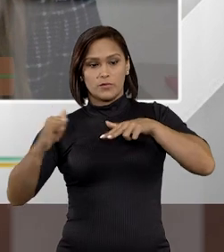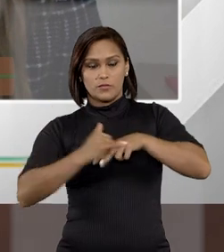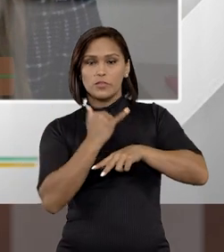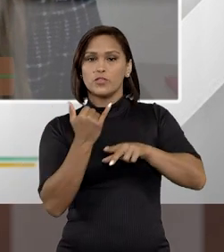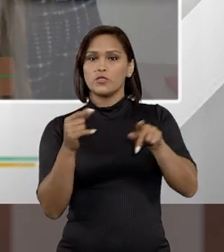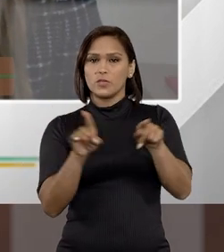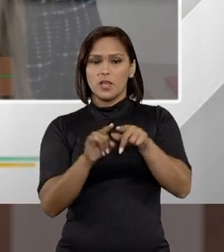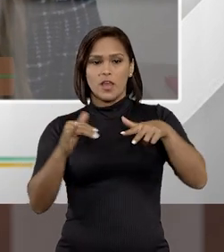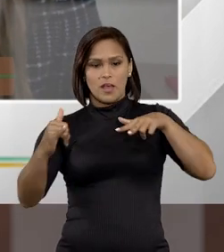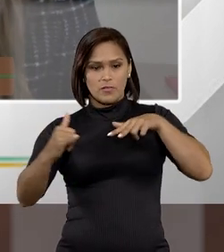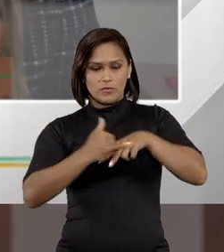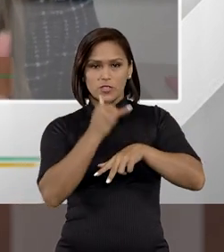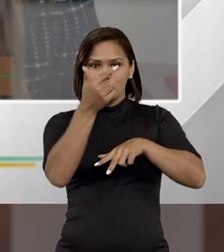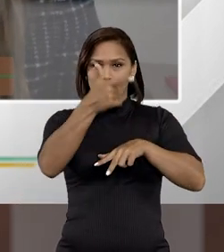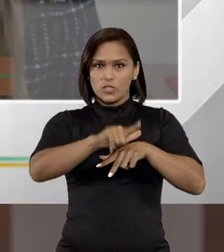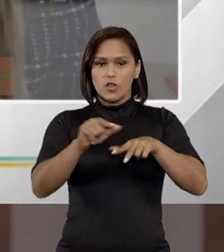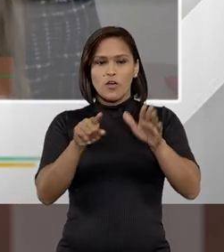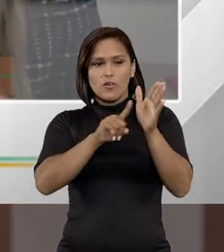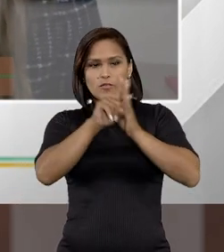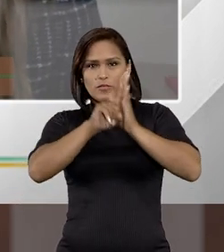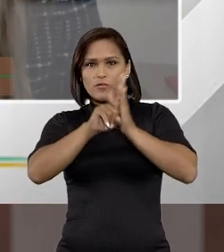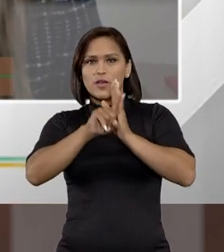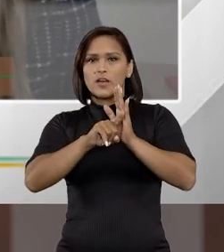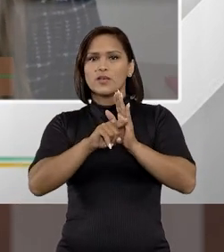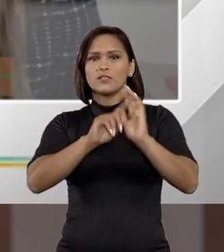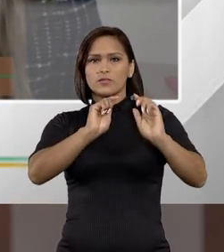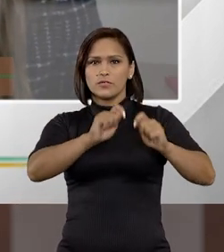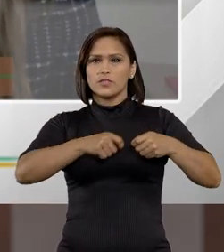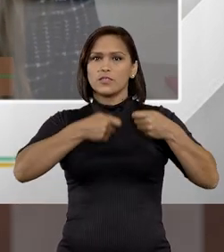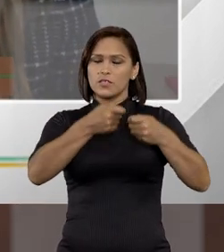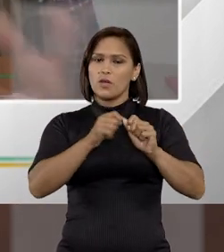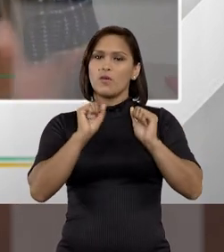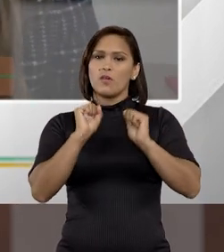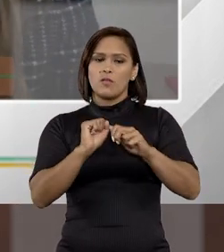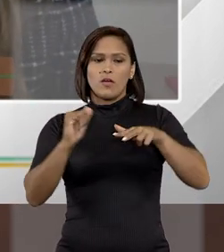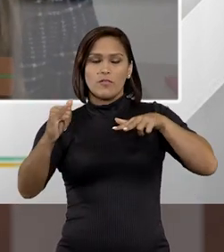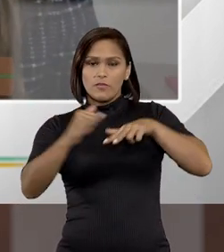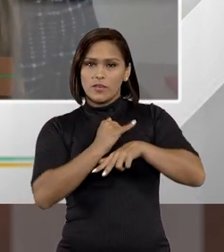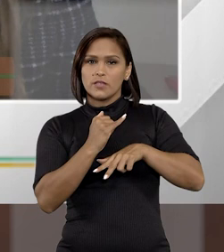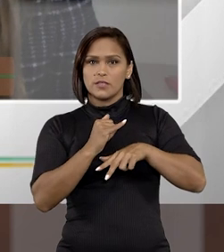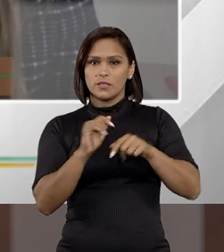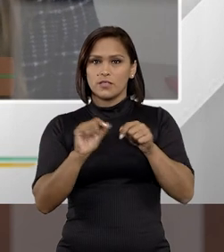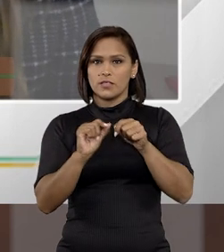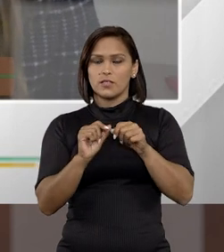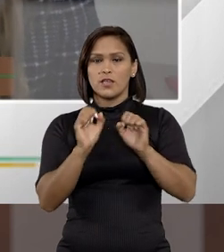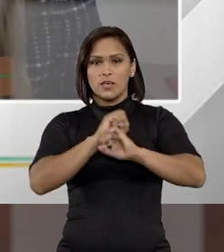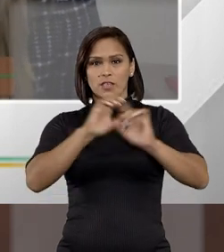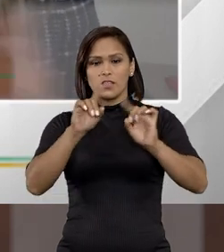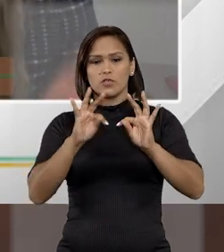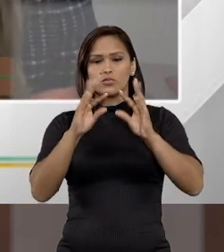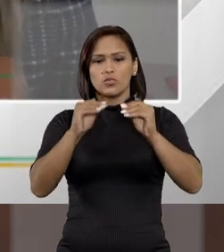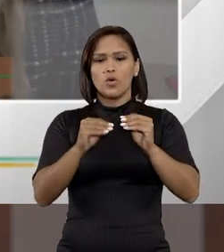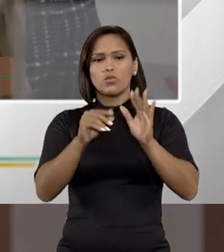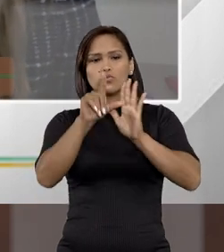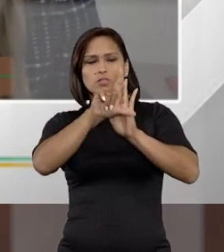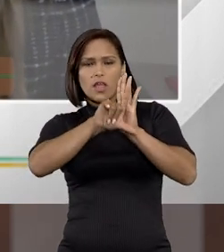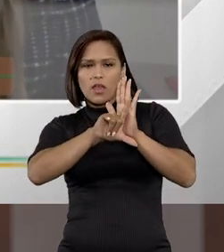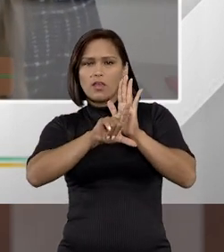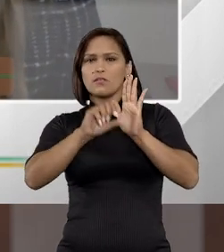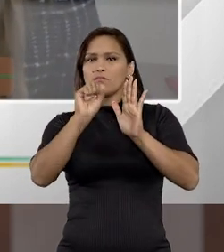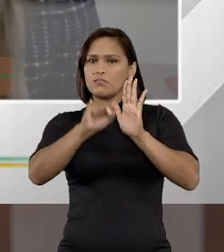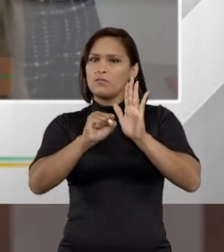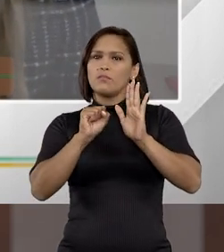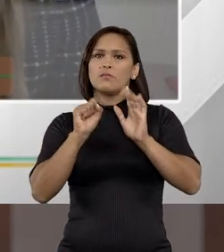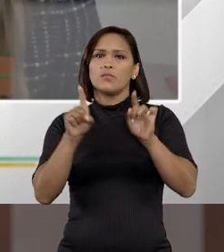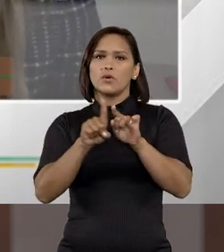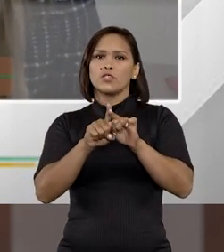vítima também, então, uma vítima, uma vez que faça essa investigação defensiva, né, essa investigação por ela realizada, claro, com todos os meios listos,